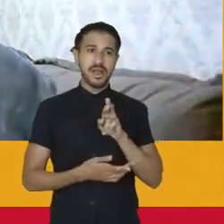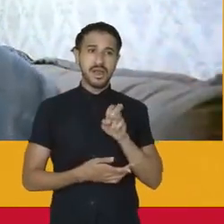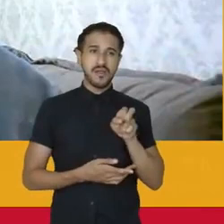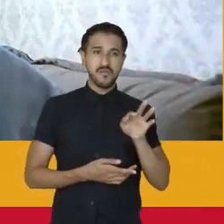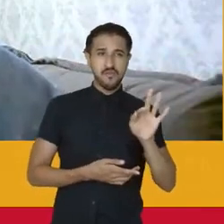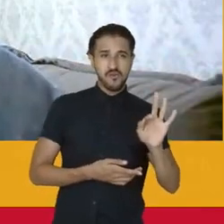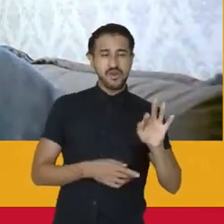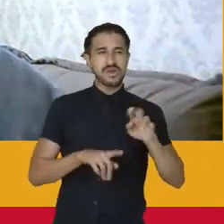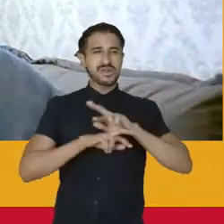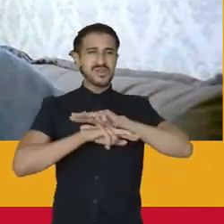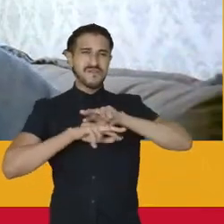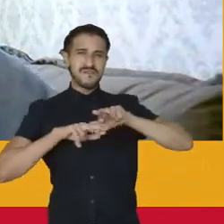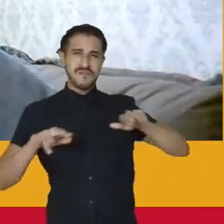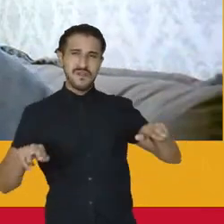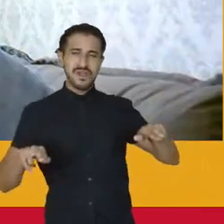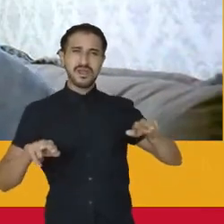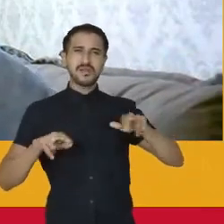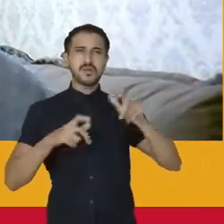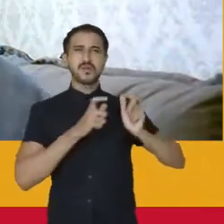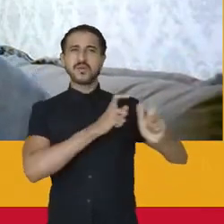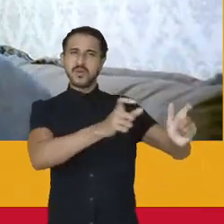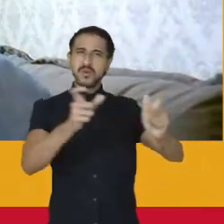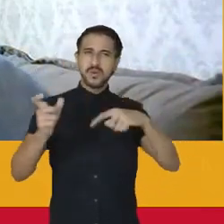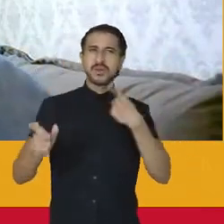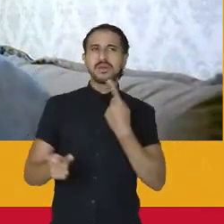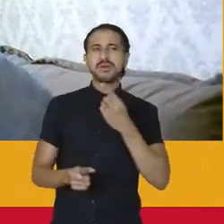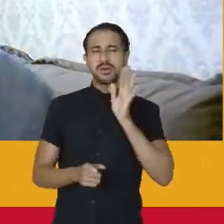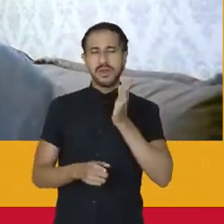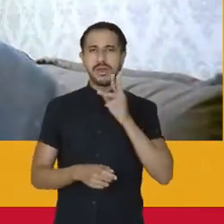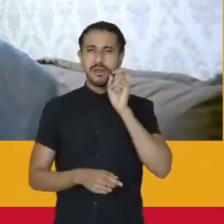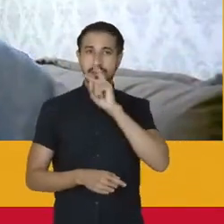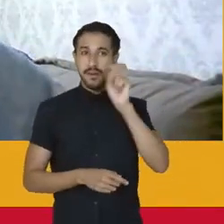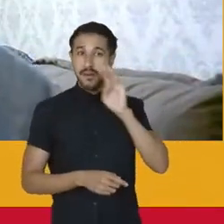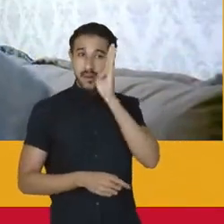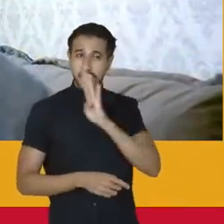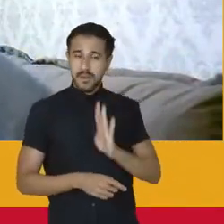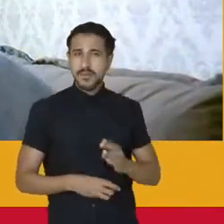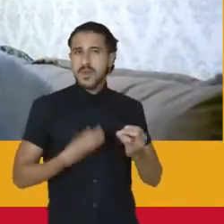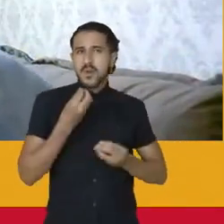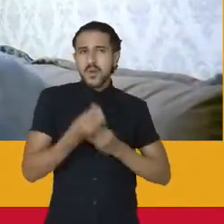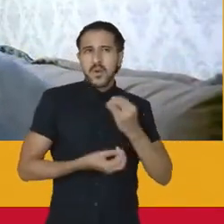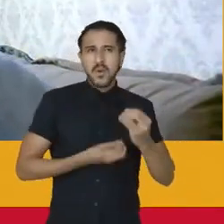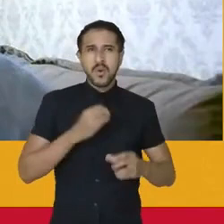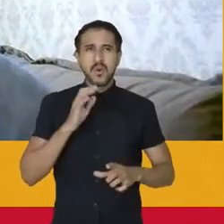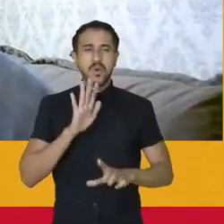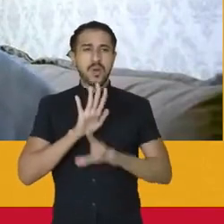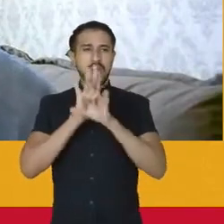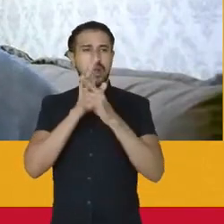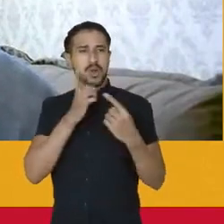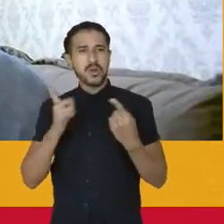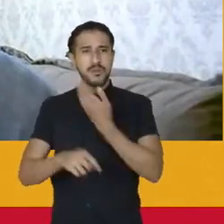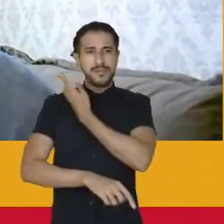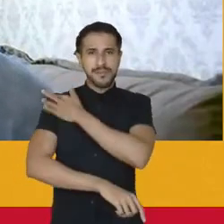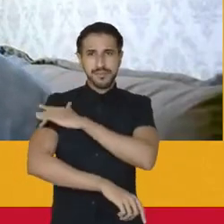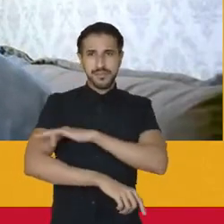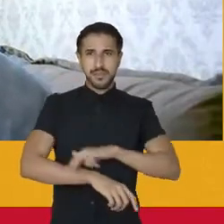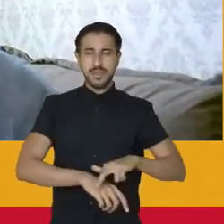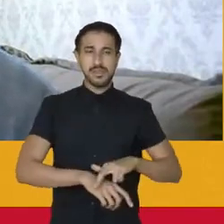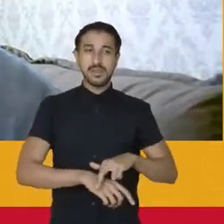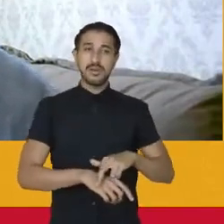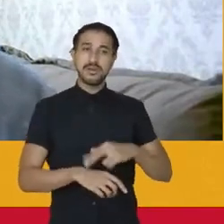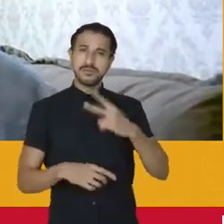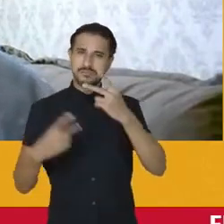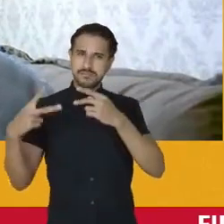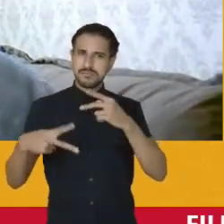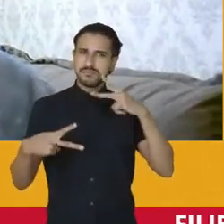foi em uma série de outros lugares que a gente compõe o Brasil afora. Como que uma legislação antirracista, vereador e vereadora,